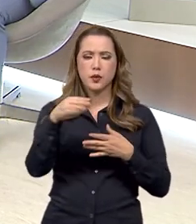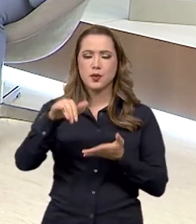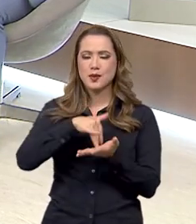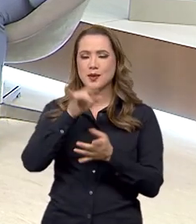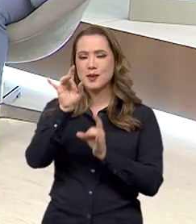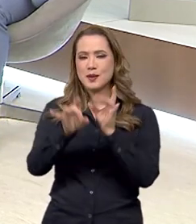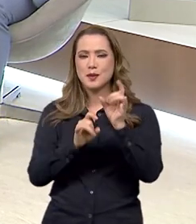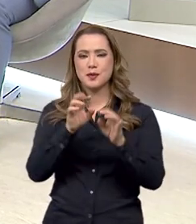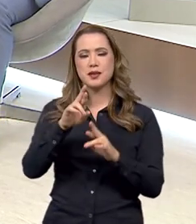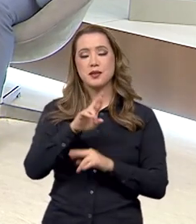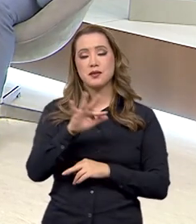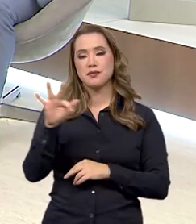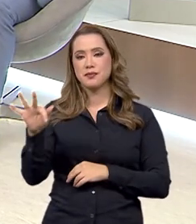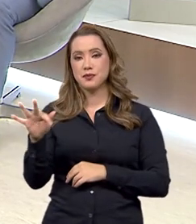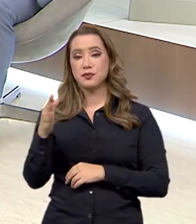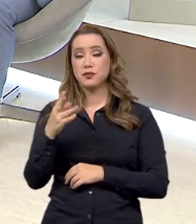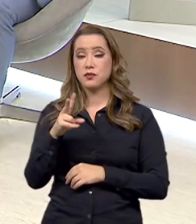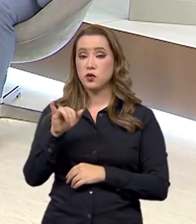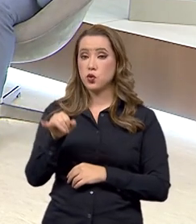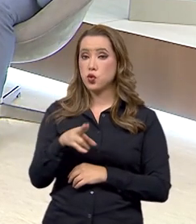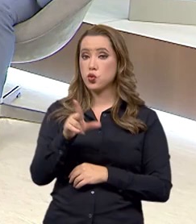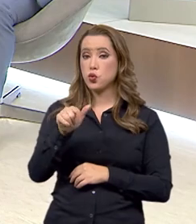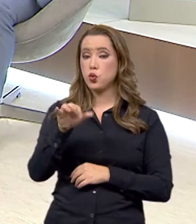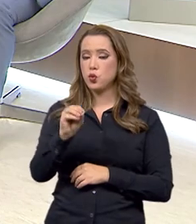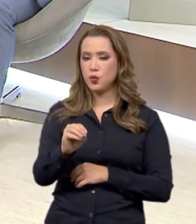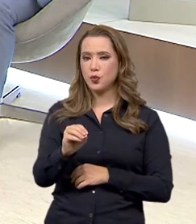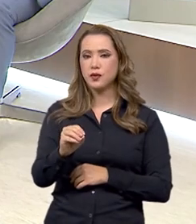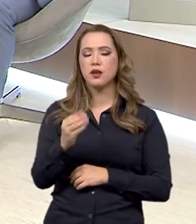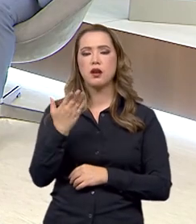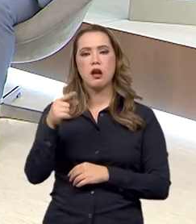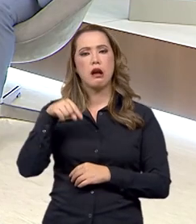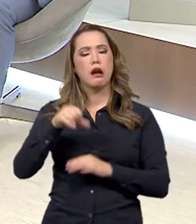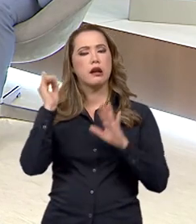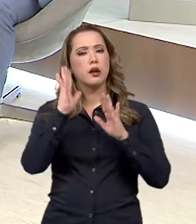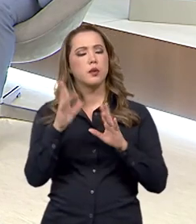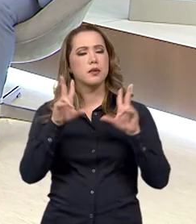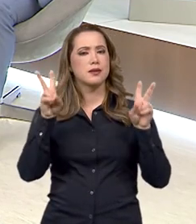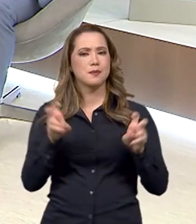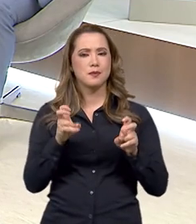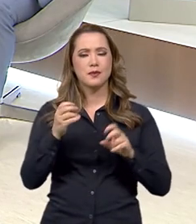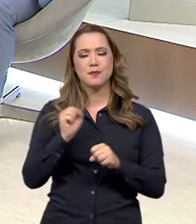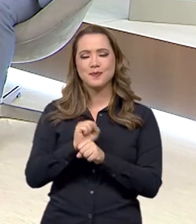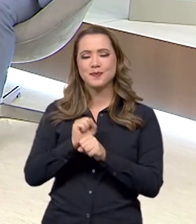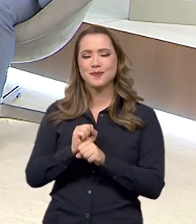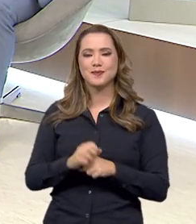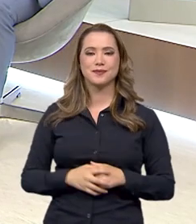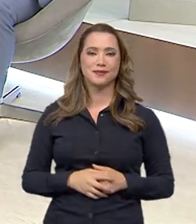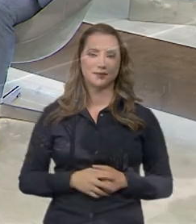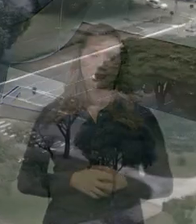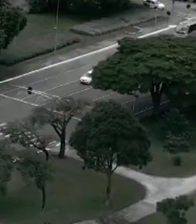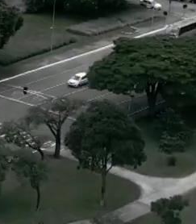especial da Receita Federal, Júlio César Gomes, aqui no Brasil em Pauta. Não saia daí.